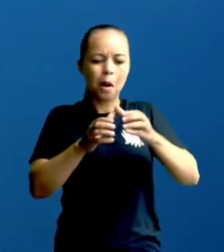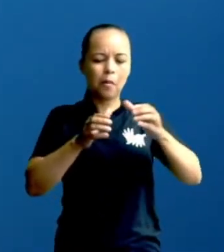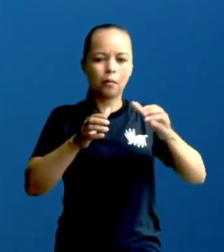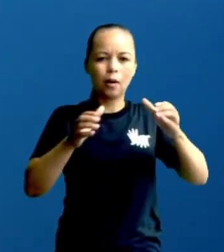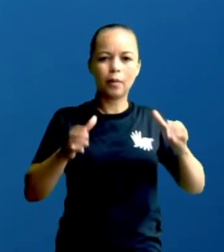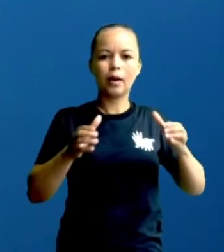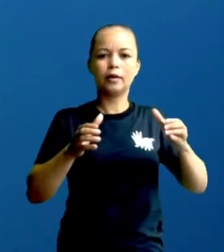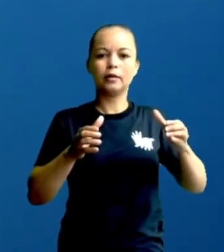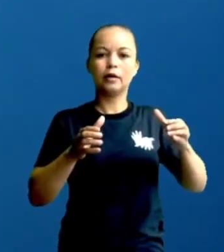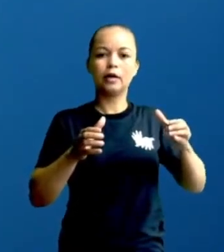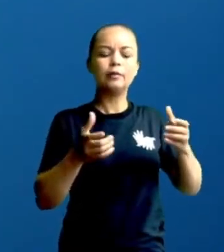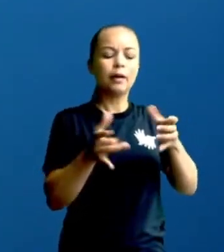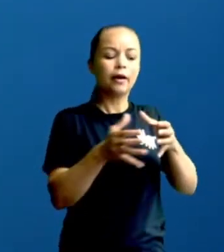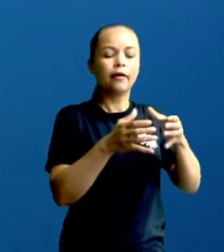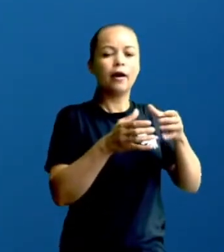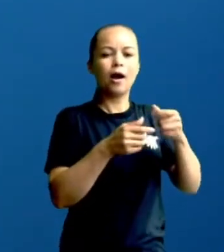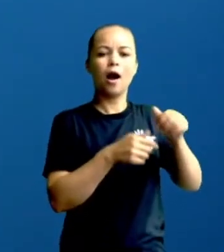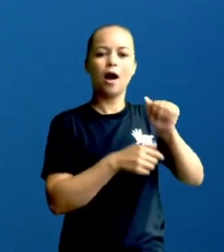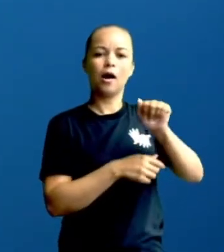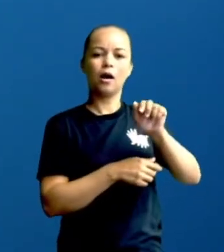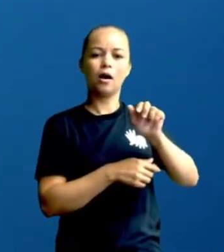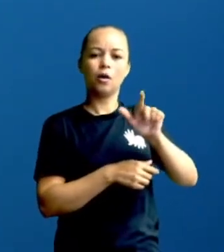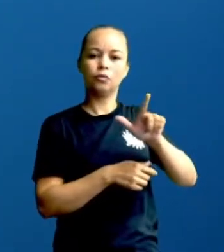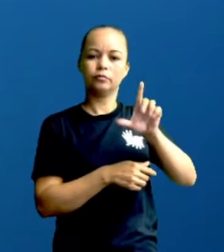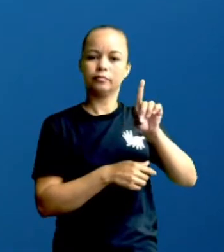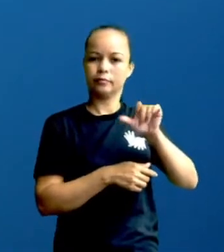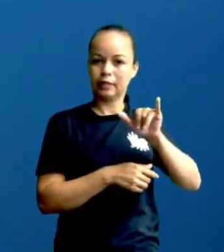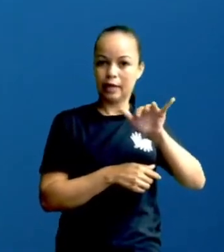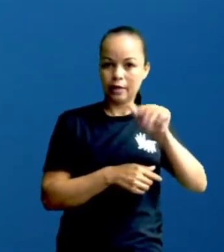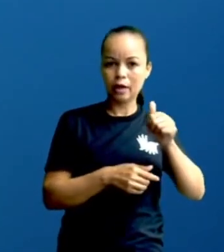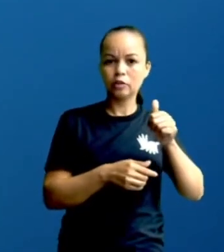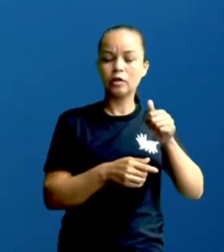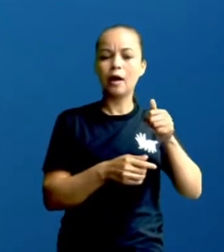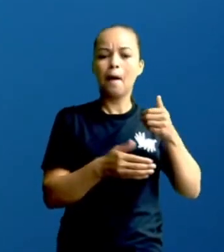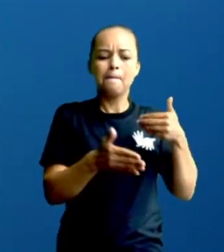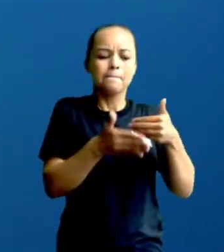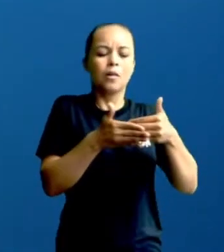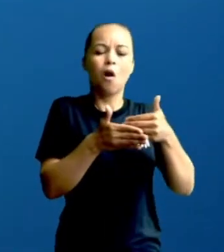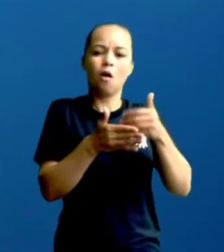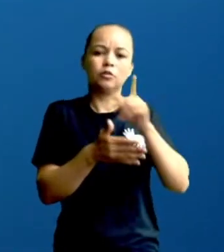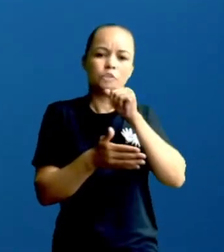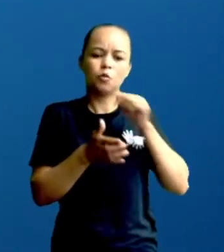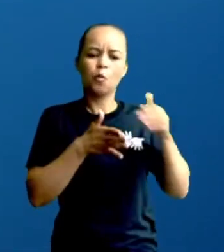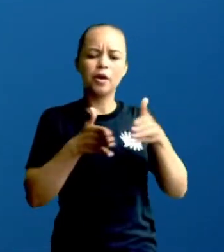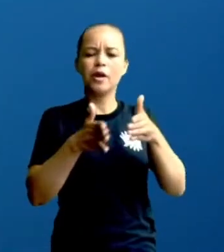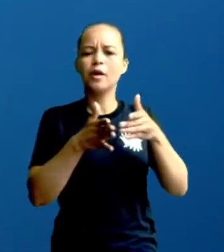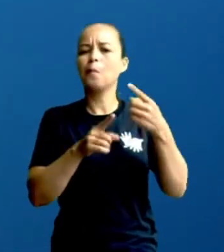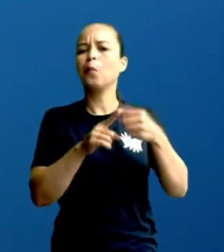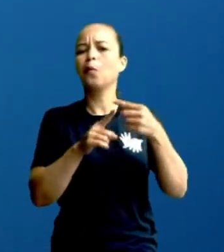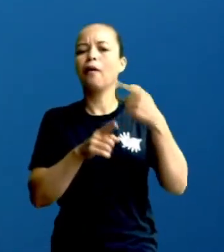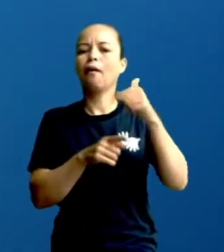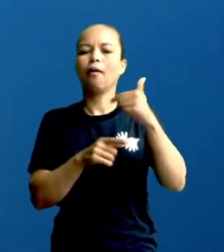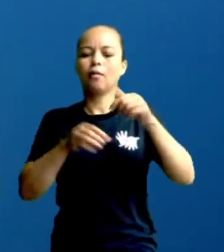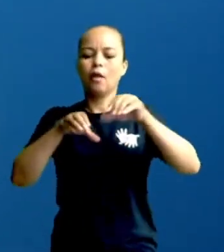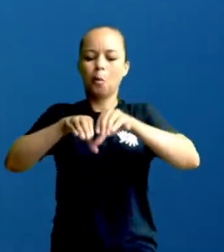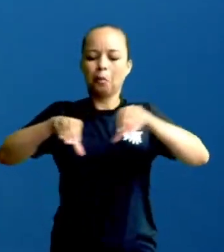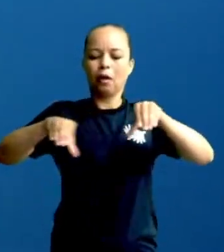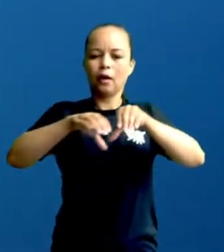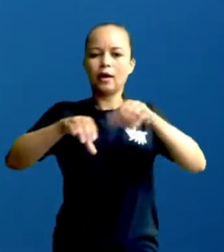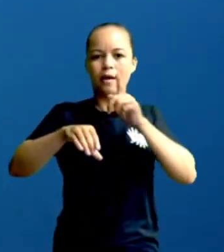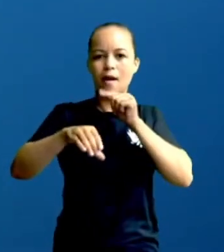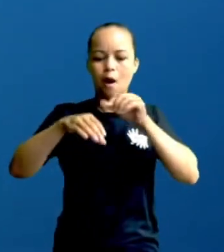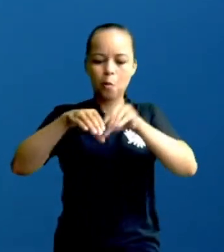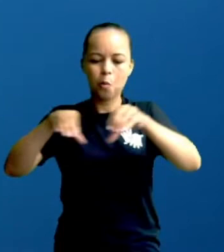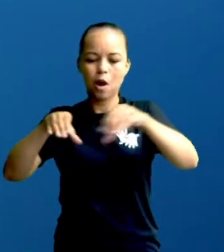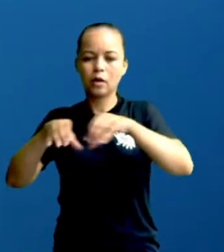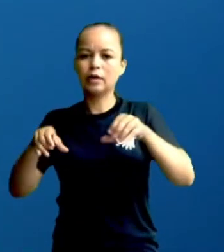em pequenas aldeias as margens de rios. Porque não tinha aquele sistema de encanação, tudinho, e eles plantavam,